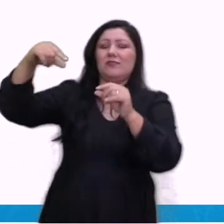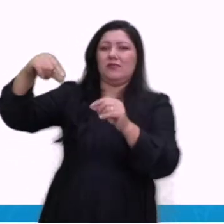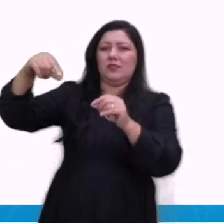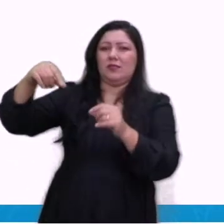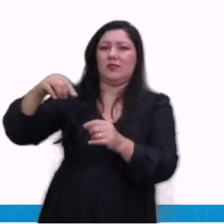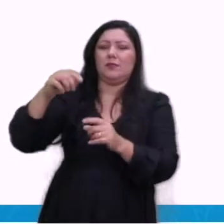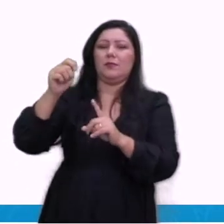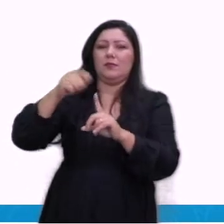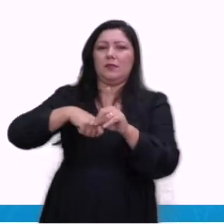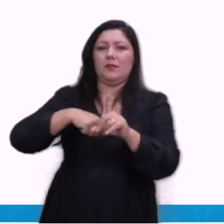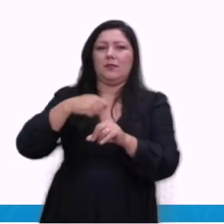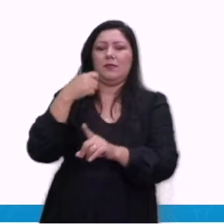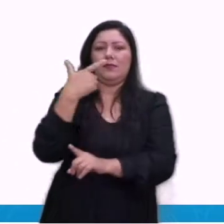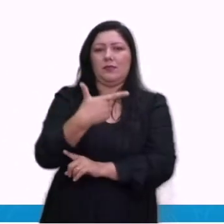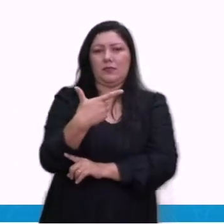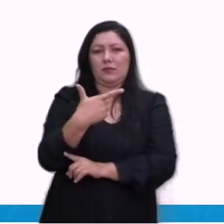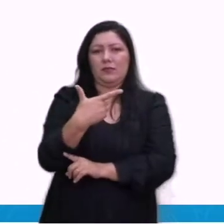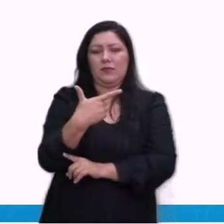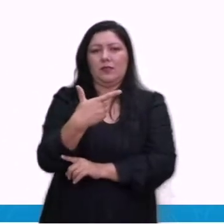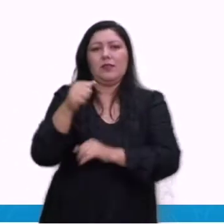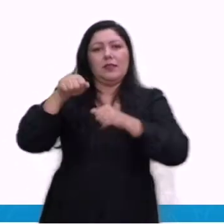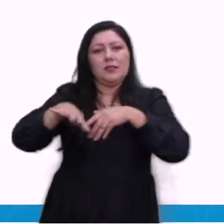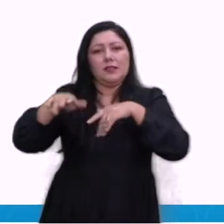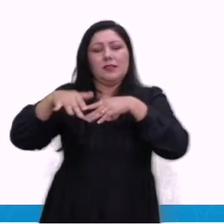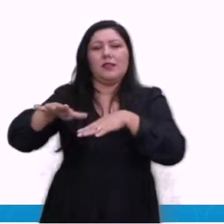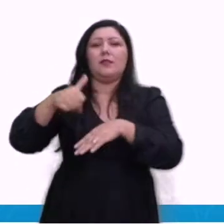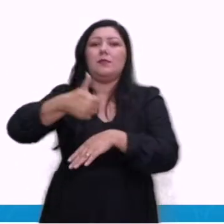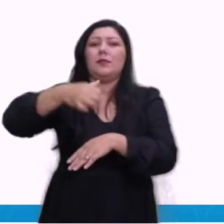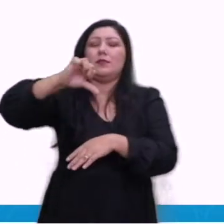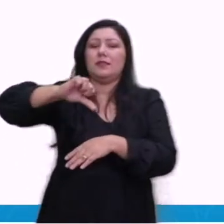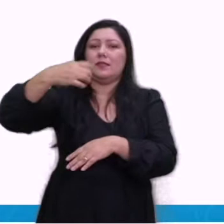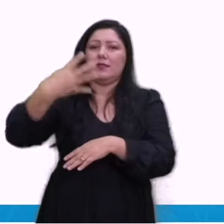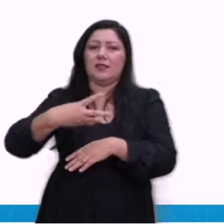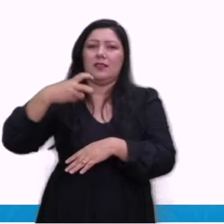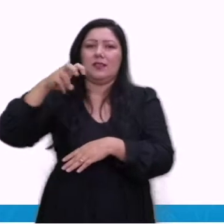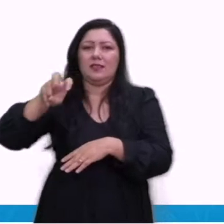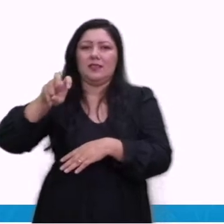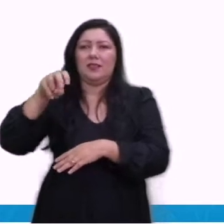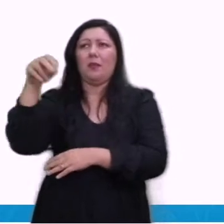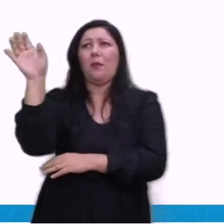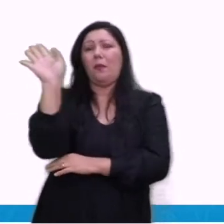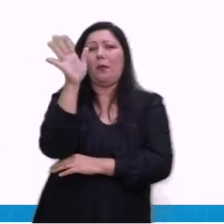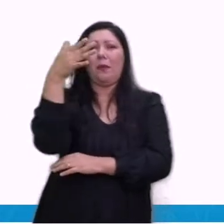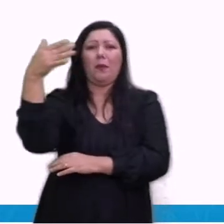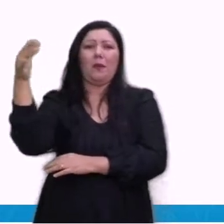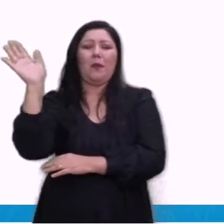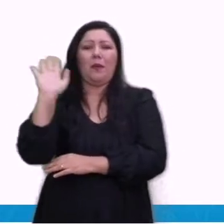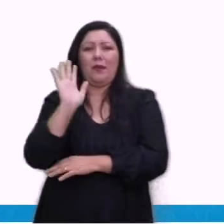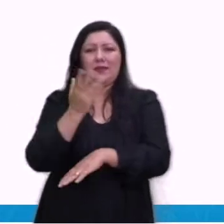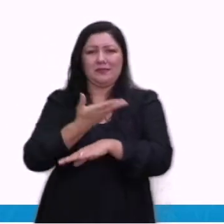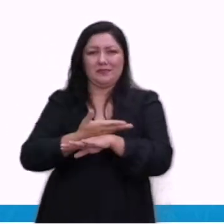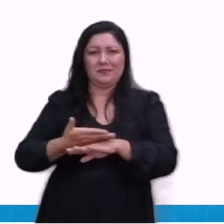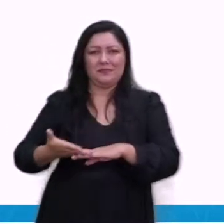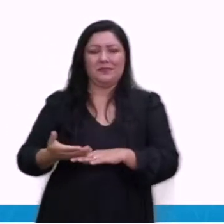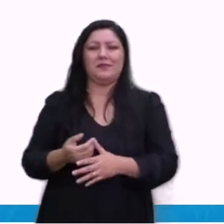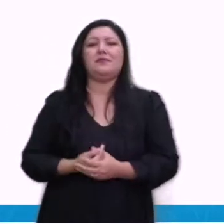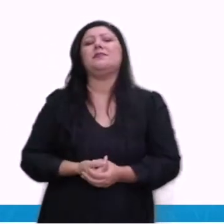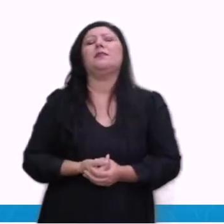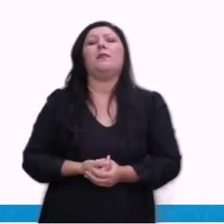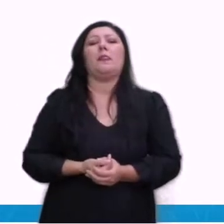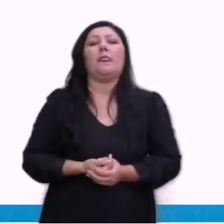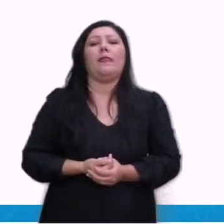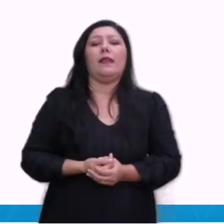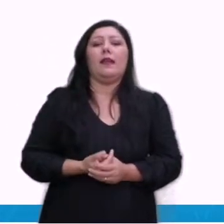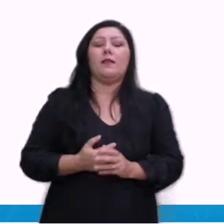2 de setembro de 1945, ou seja, a rendição do Japão. A frente de batalha era formada